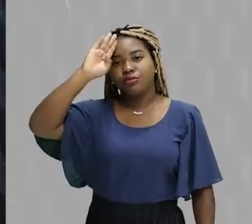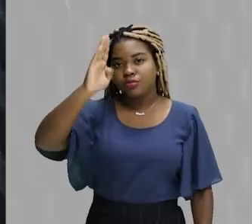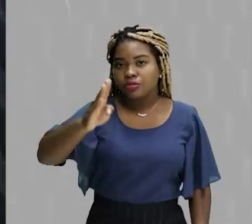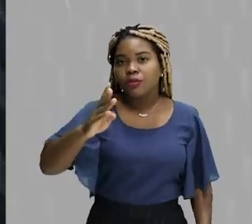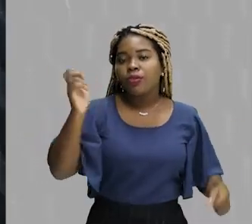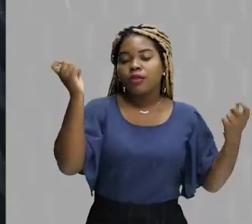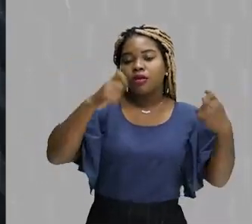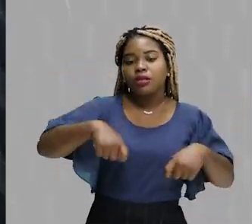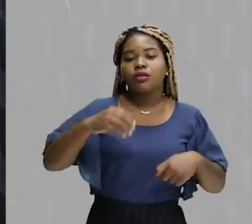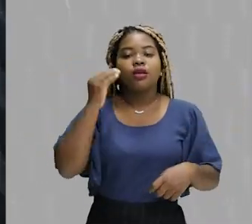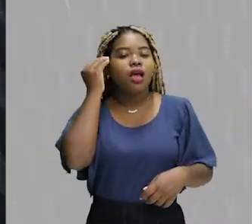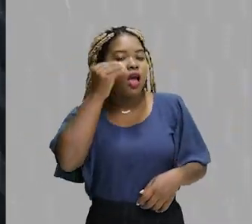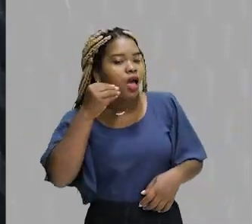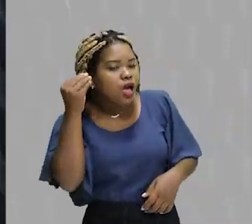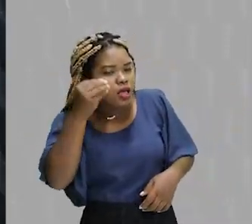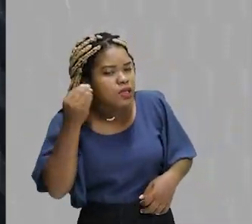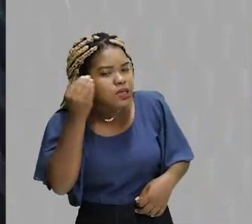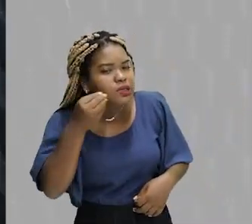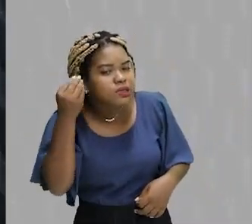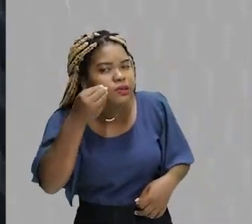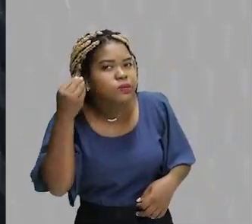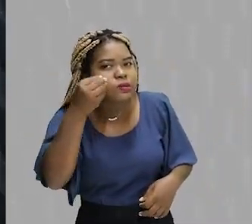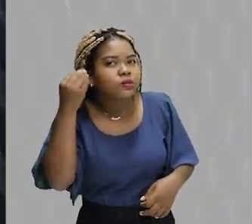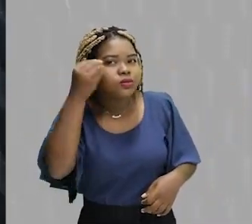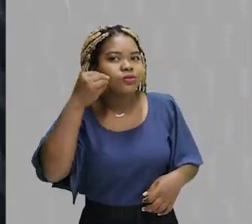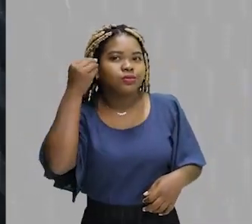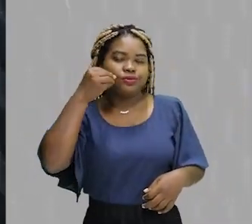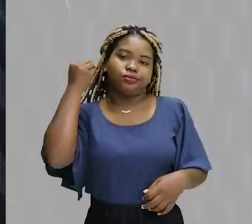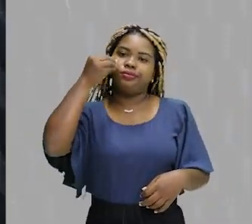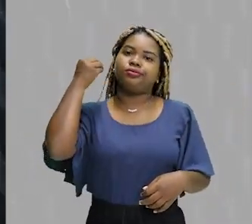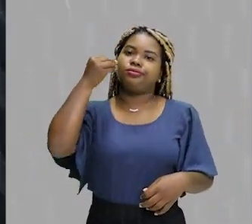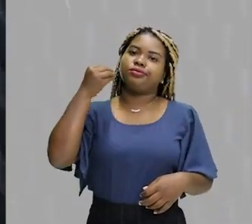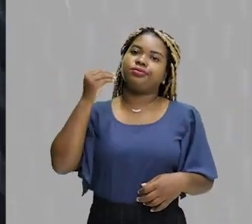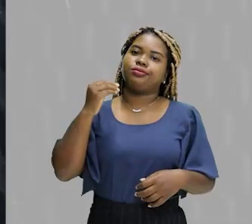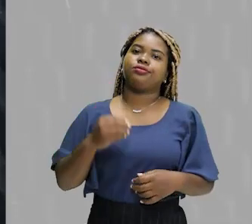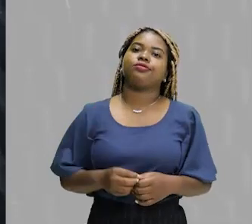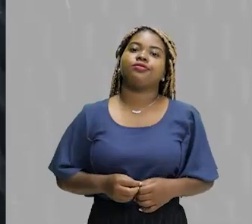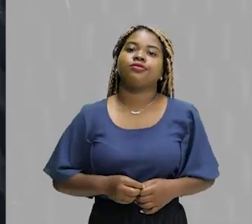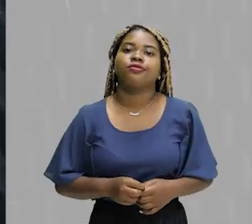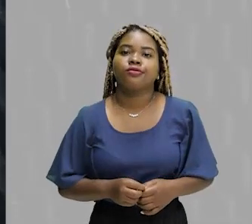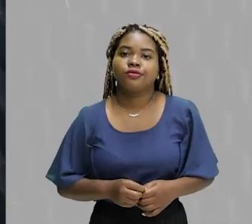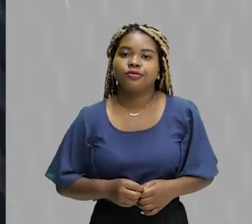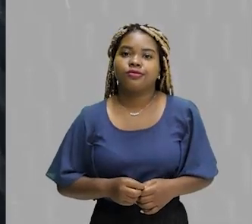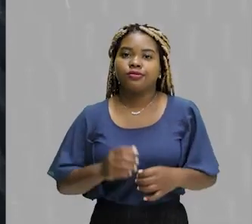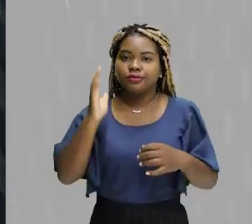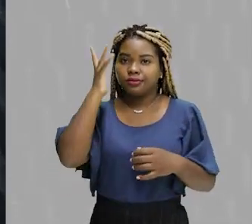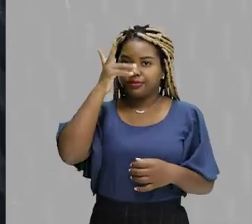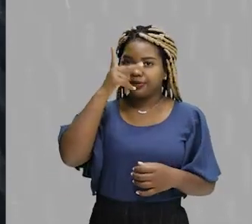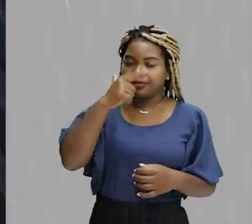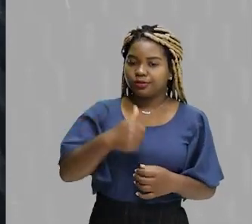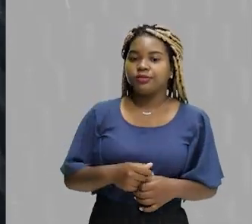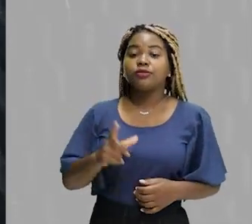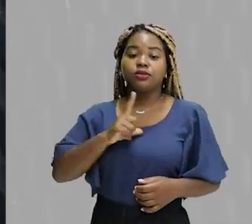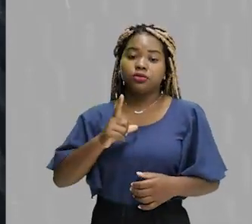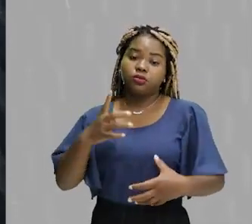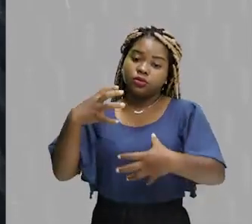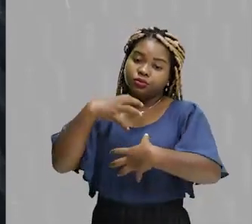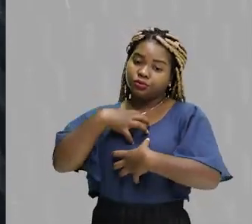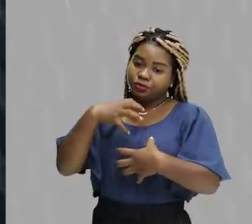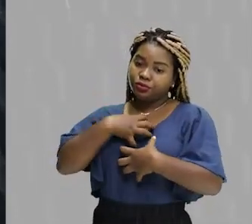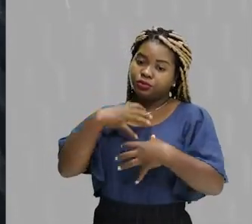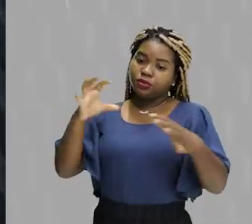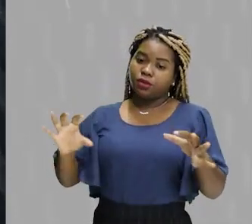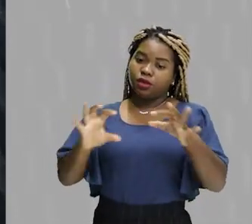experiências estéticas. E aí, nesta percepção do mundo, nós temos os nossos sentidos. Obviamente, então a estética está ligada à